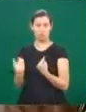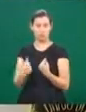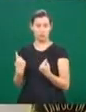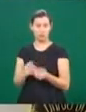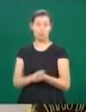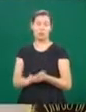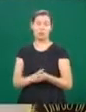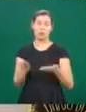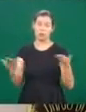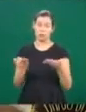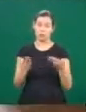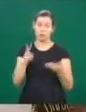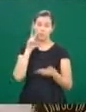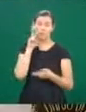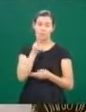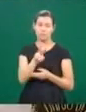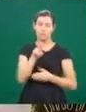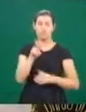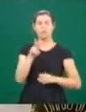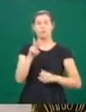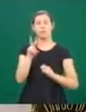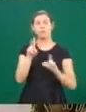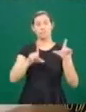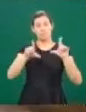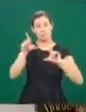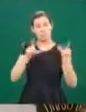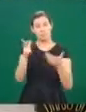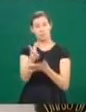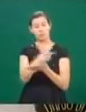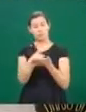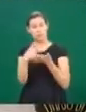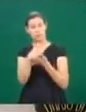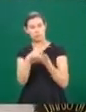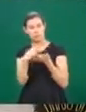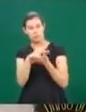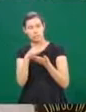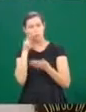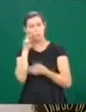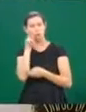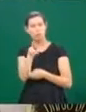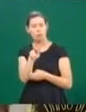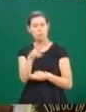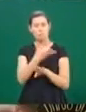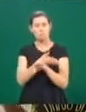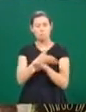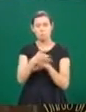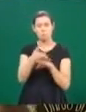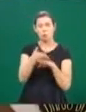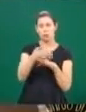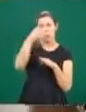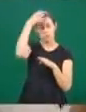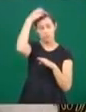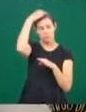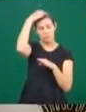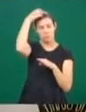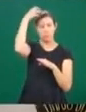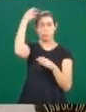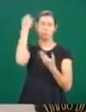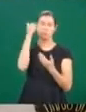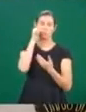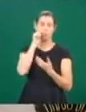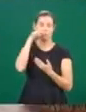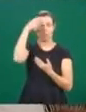desenhos infantis que passam na televisão de uma forma geral, você vai ver que o príncipe e a princesa têm todo um